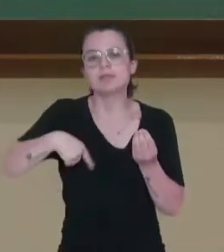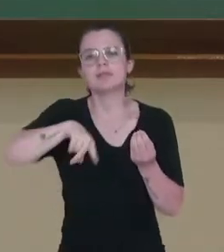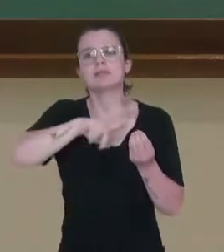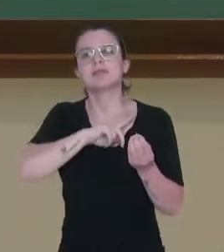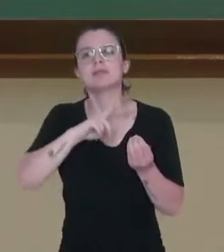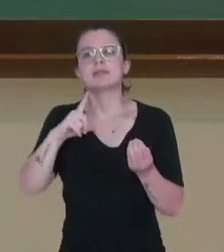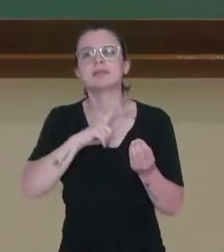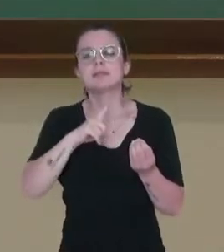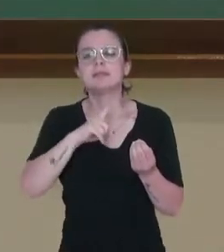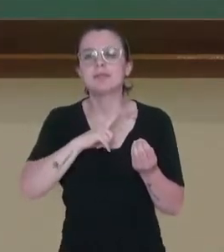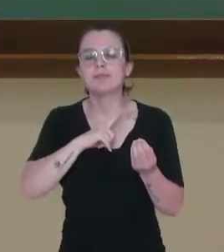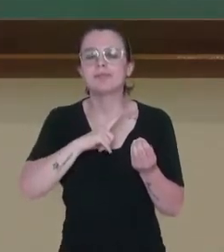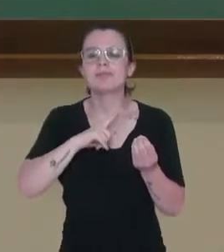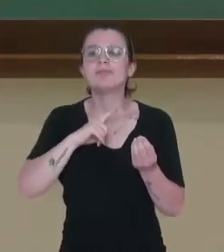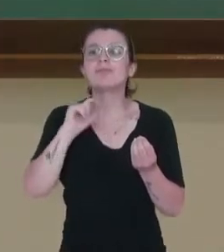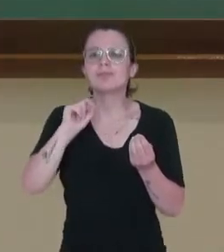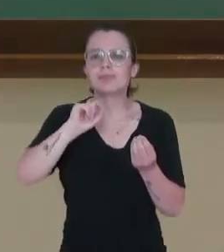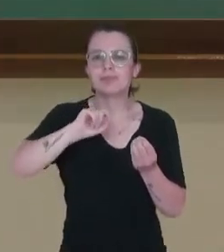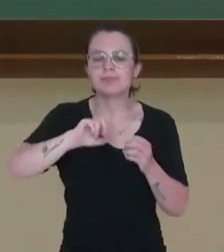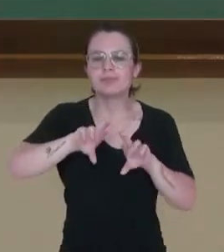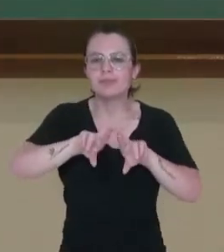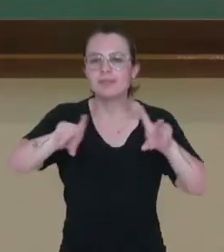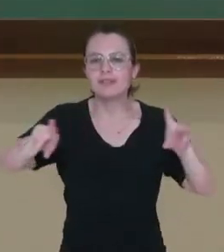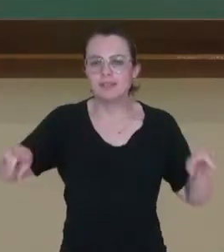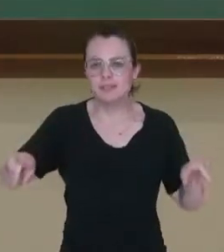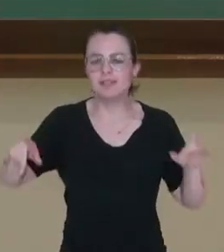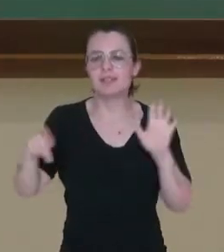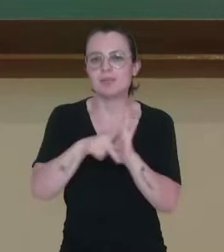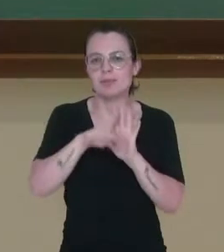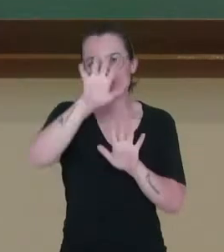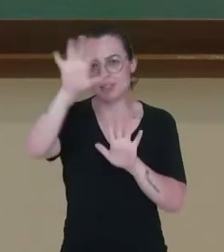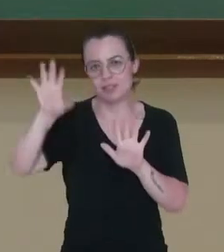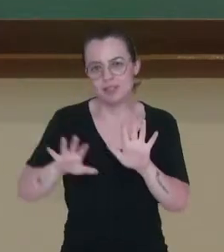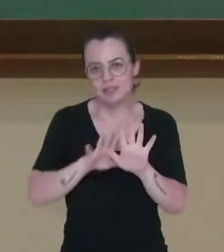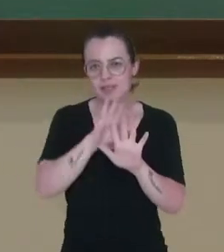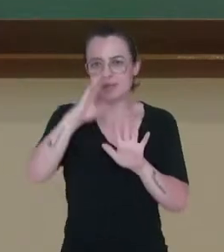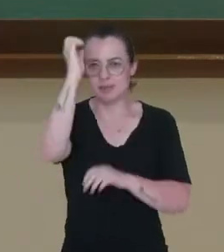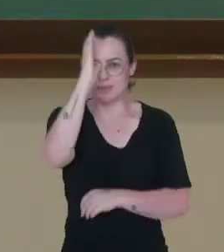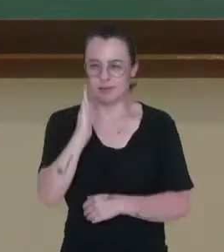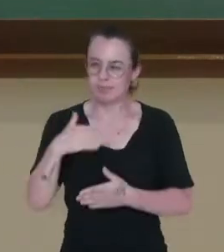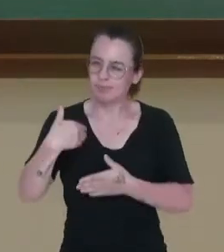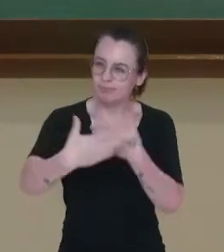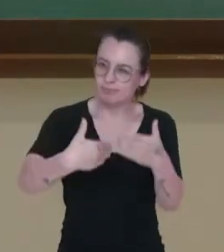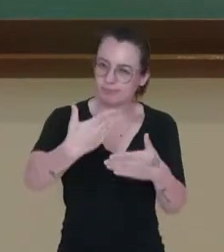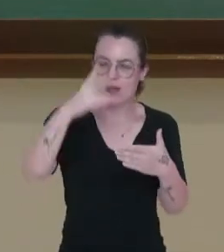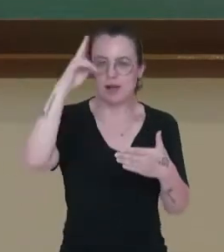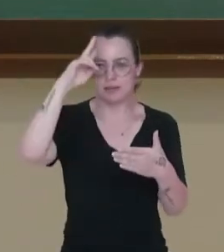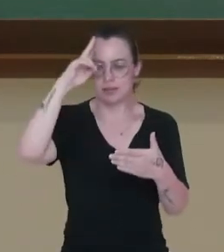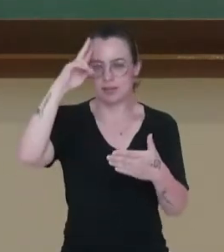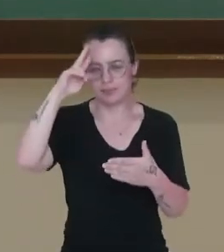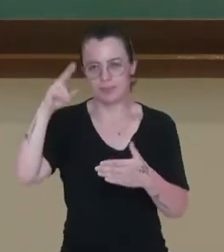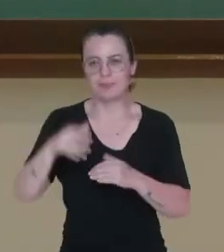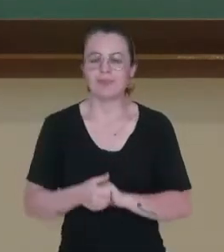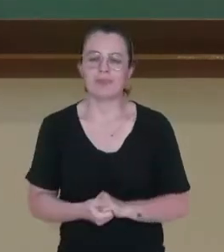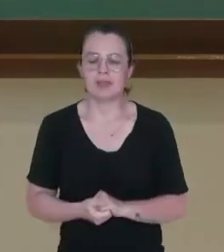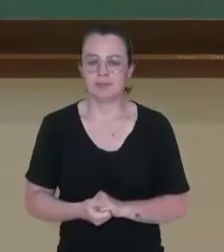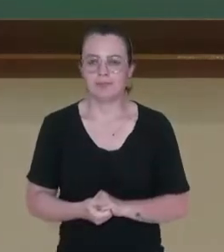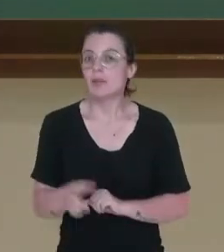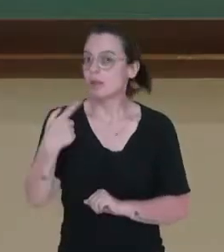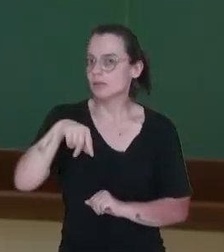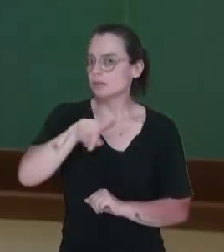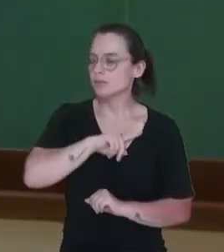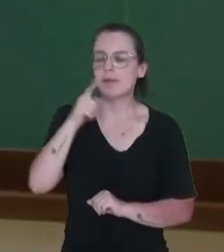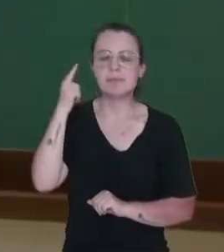diferentes regionalizações do Brasil ao longo do tempo, ao longo da sua história? Então vamos pensar juntos ali no